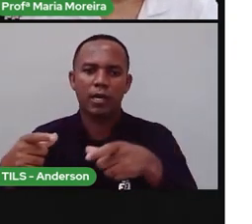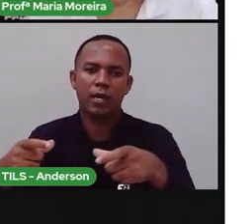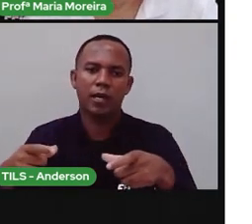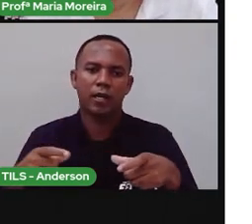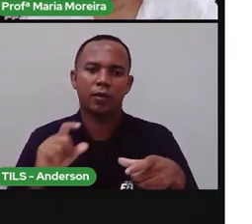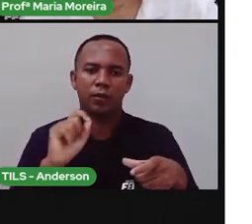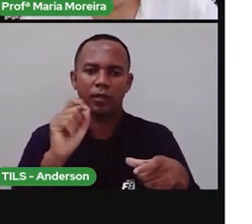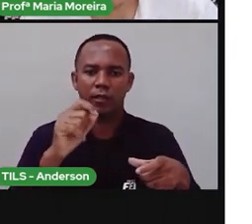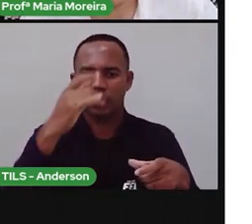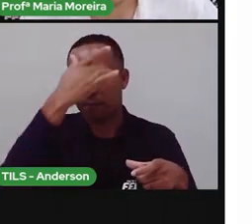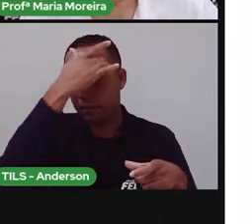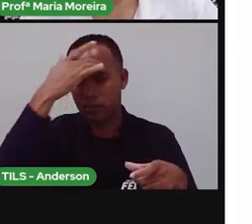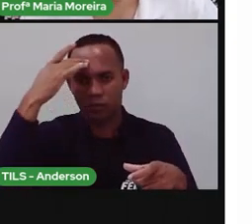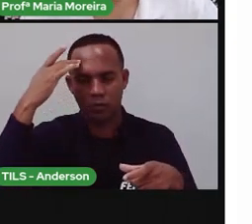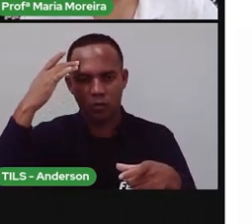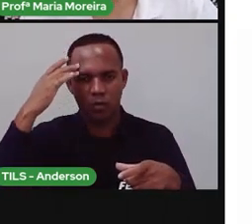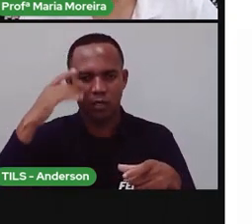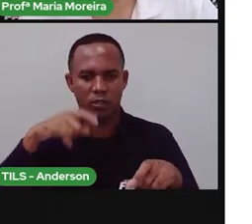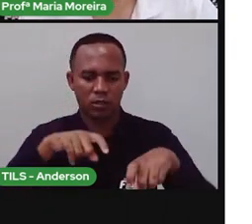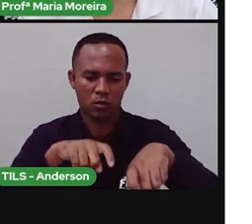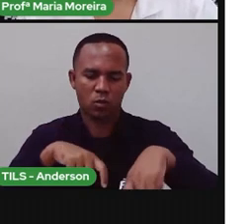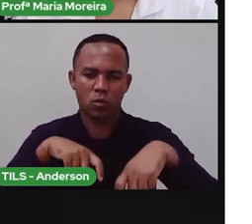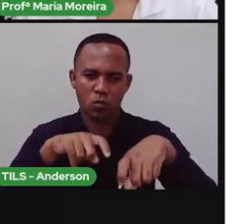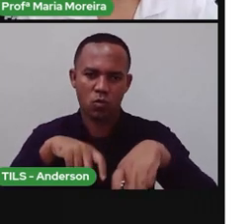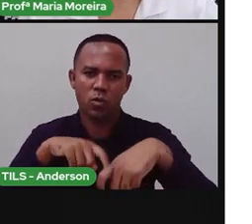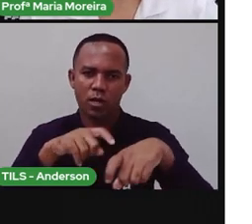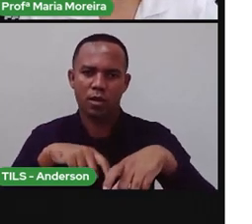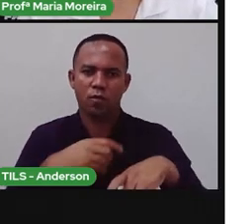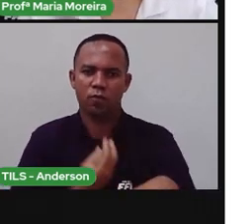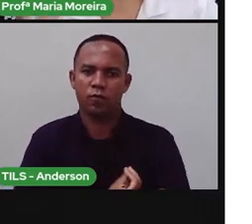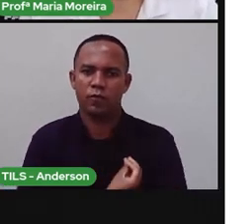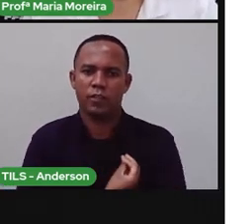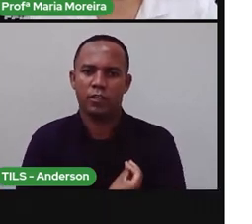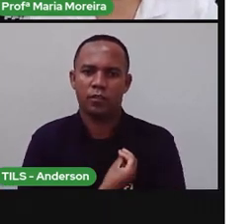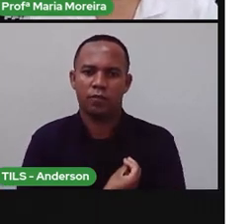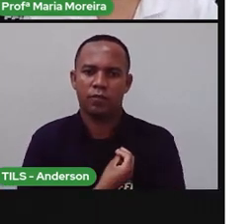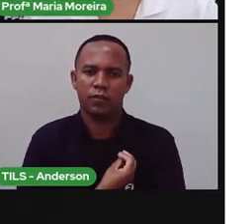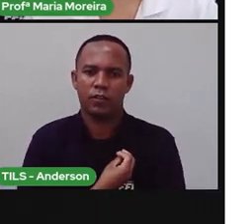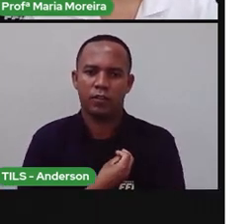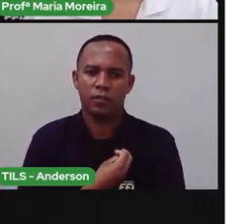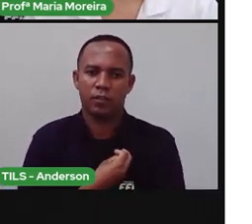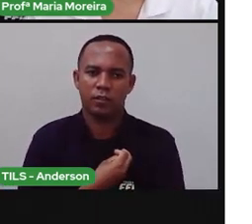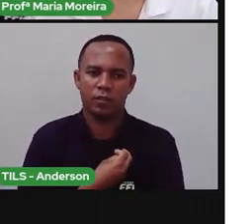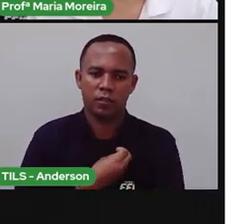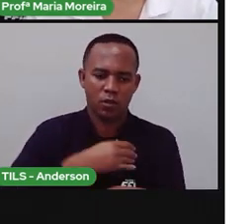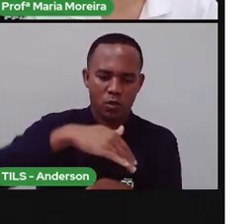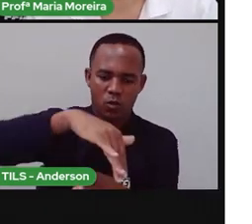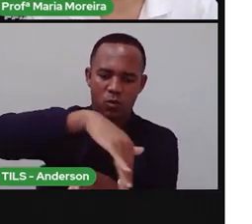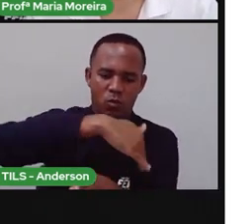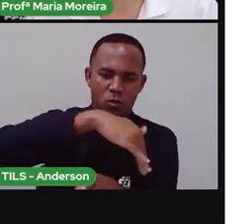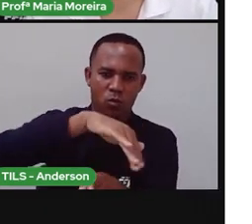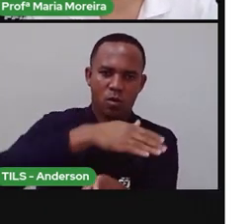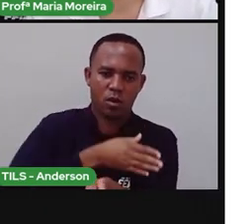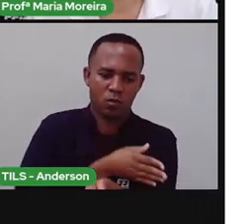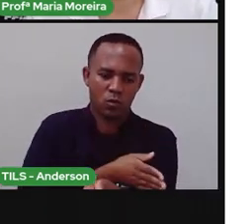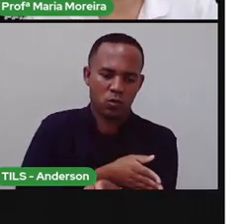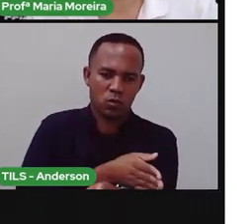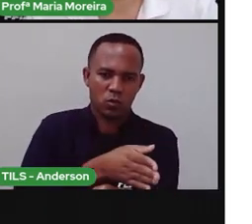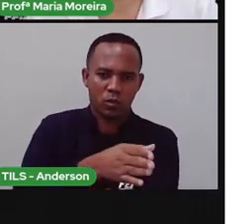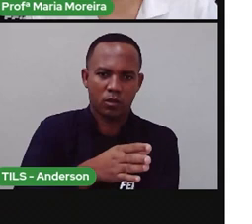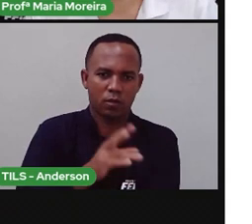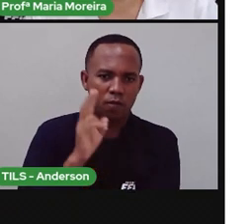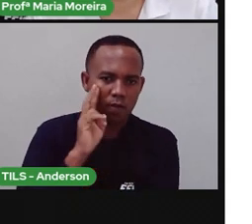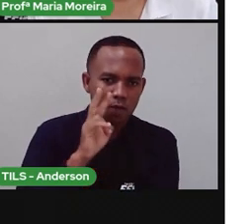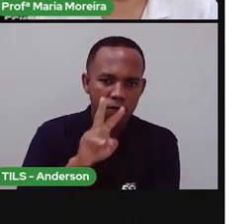pessoas aqui da zona rural vivem, que são as estradas de chão. E aí, nessa imagem, a gente consegue